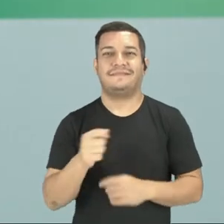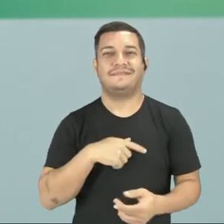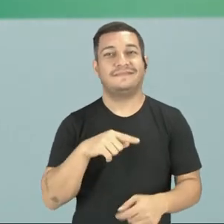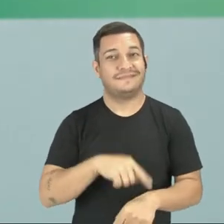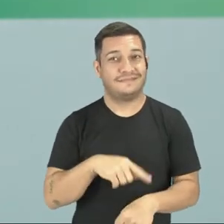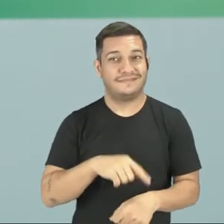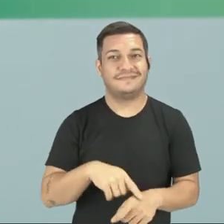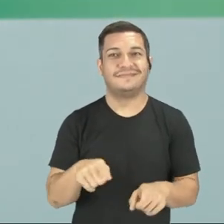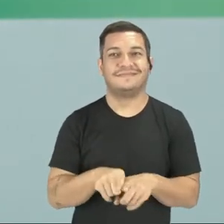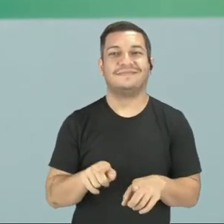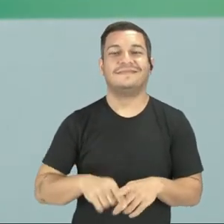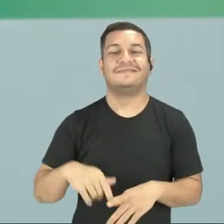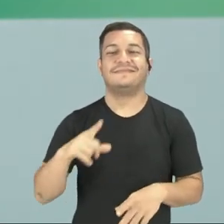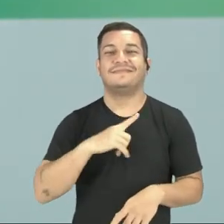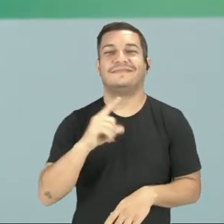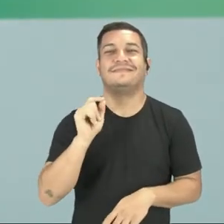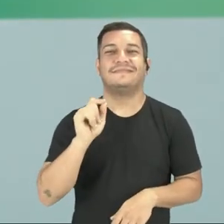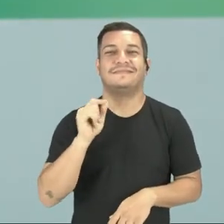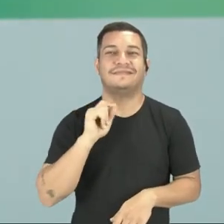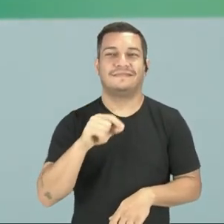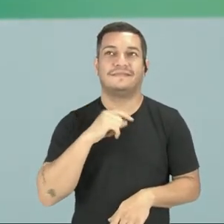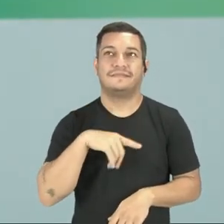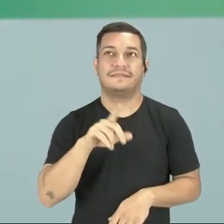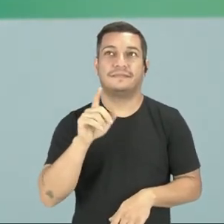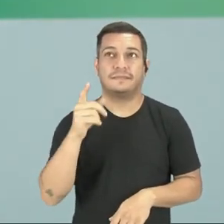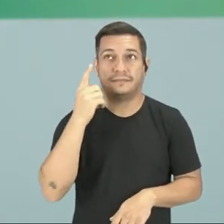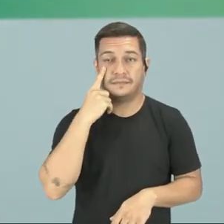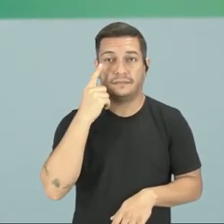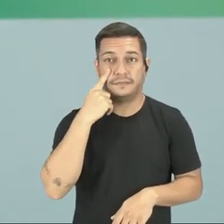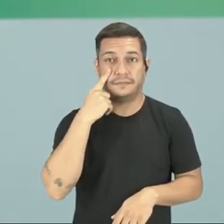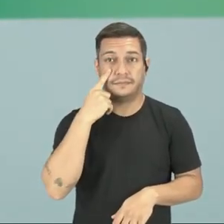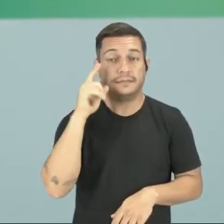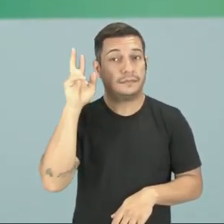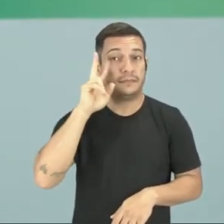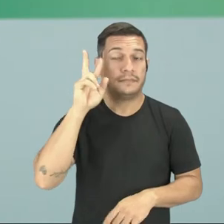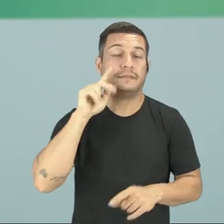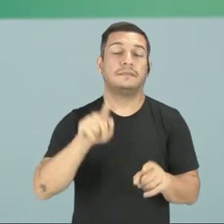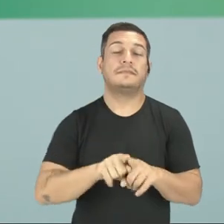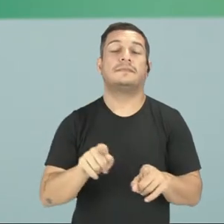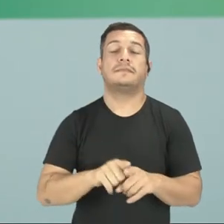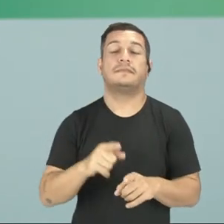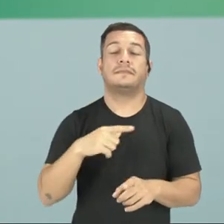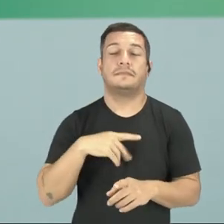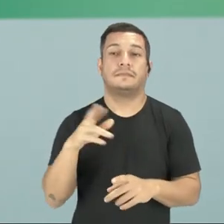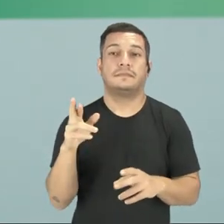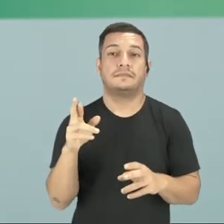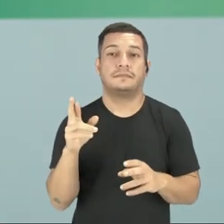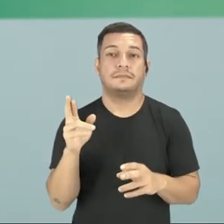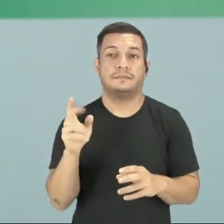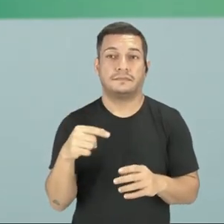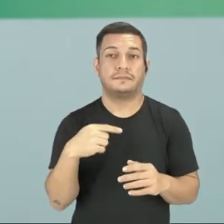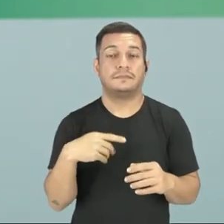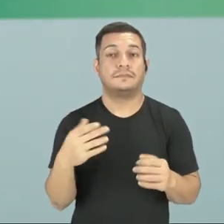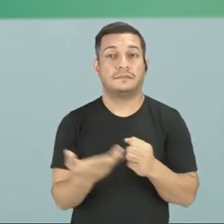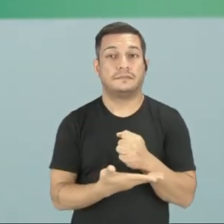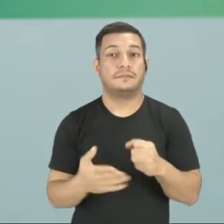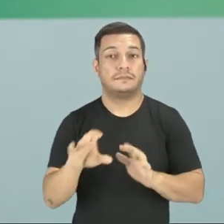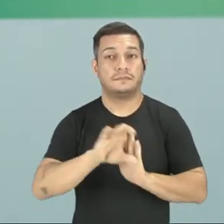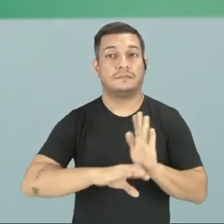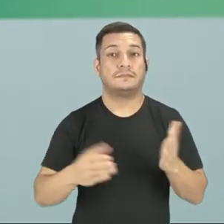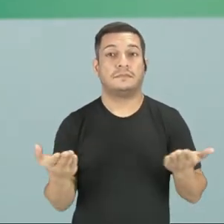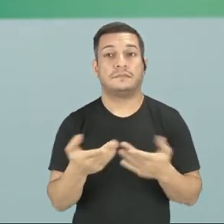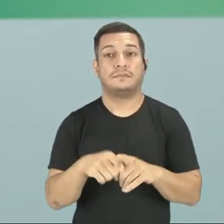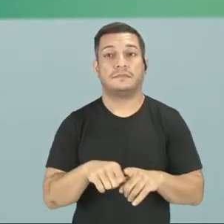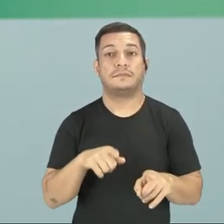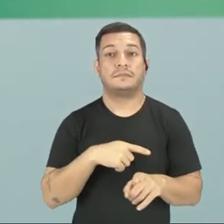momento. Então havia um certo levante até então. Lembrando que relacionado aí ao nosso conteúdo de hoje, nós